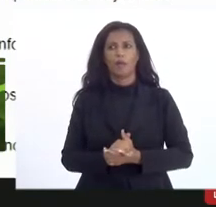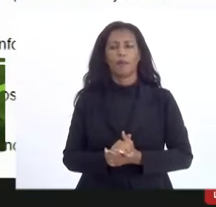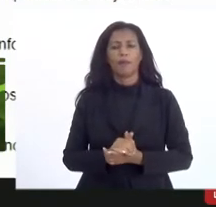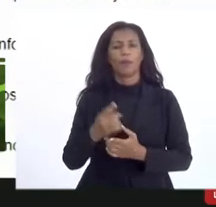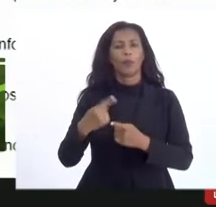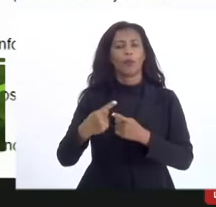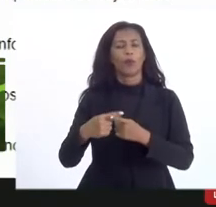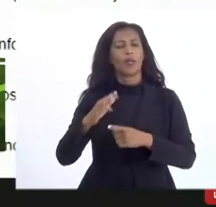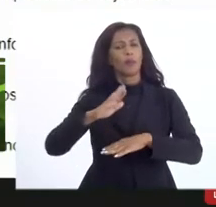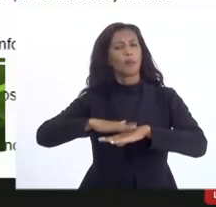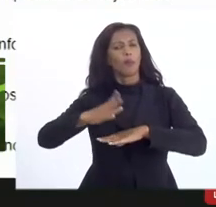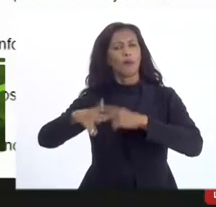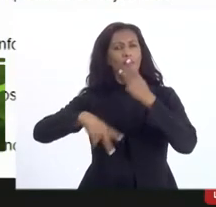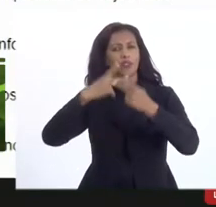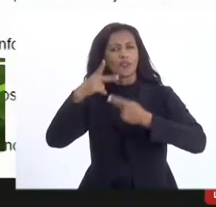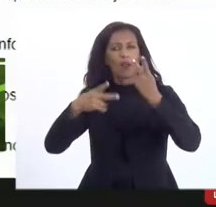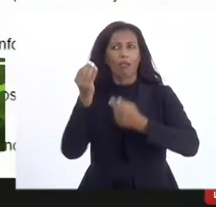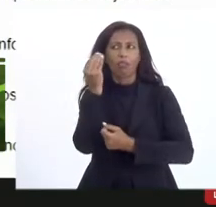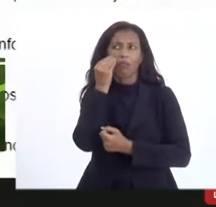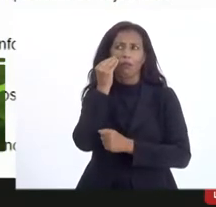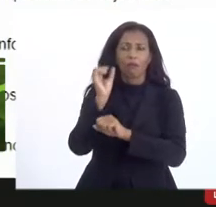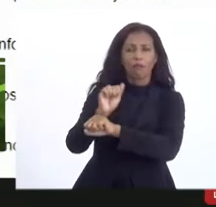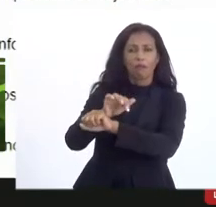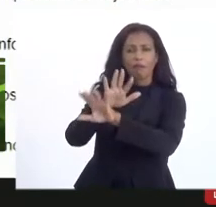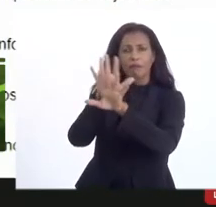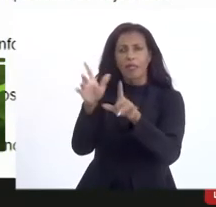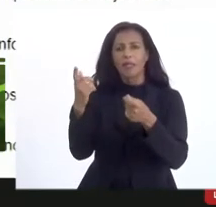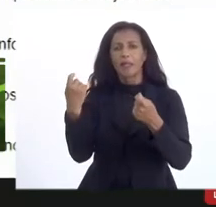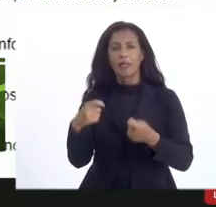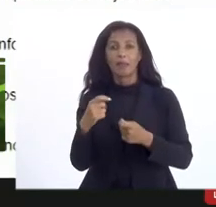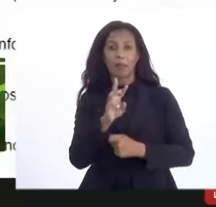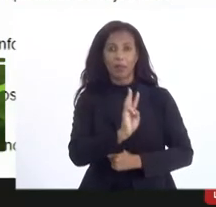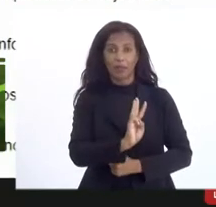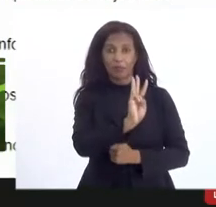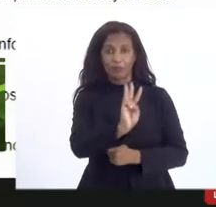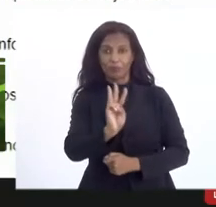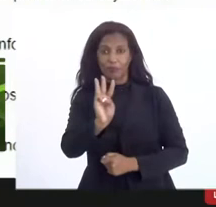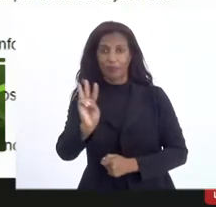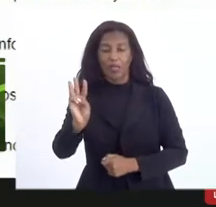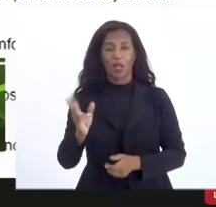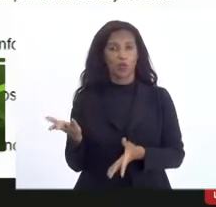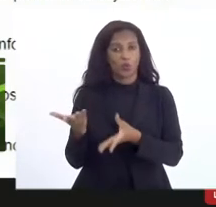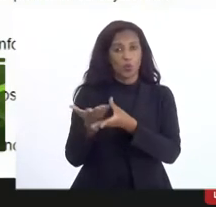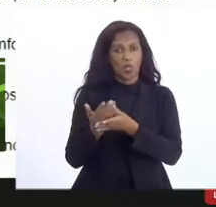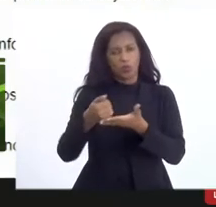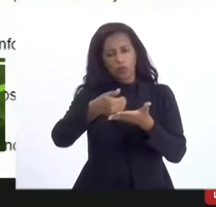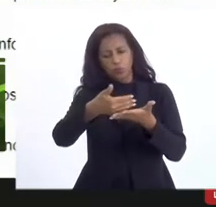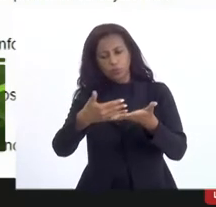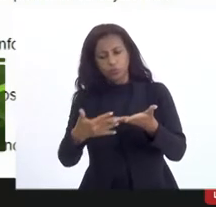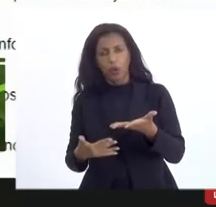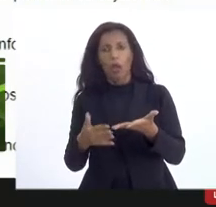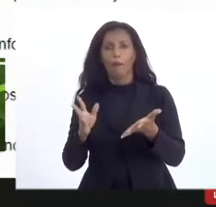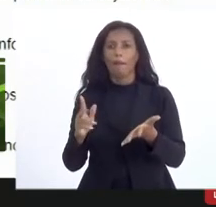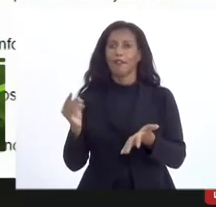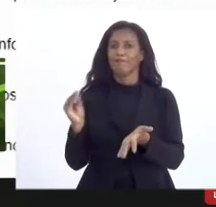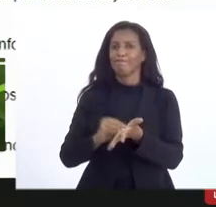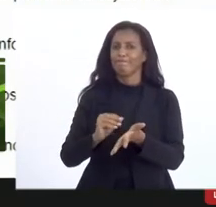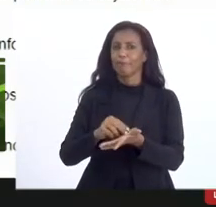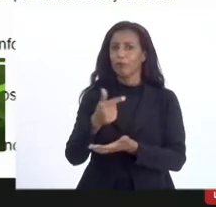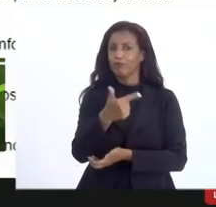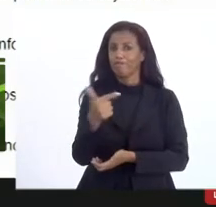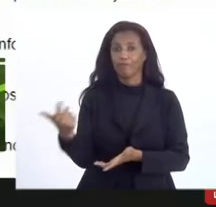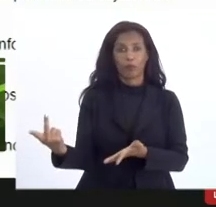mais que esteja dito que tem que ser transparente que tem que colocar no site os processos nem sempre isso acontece pelo